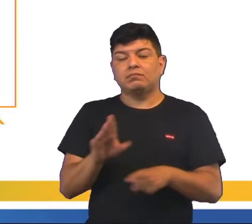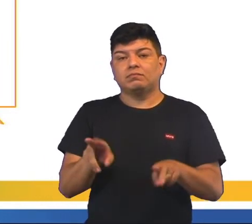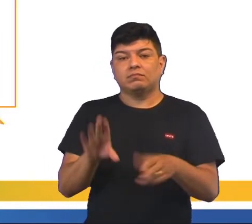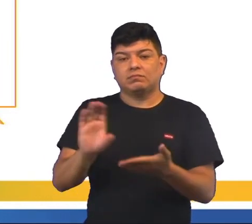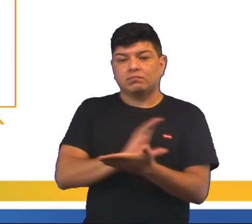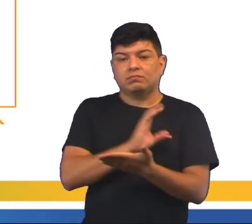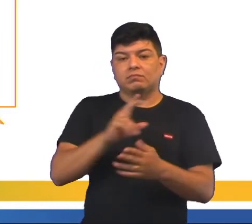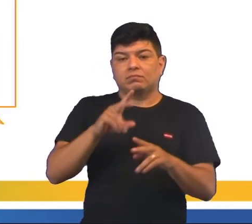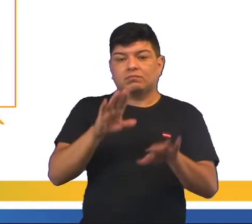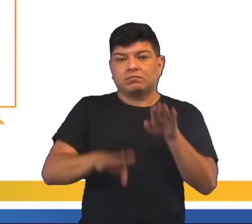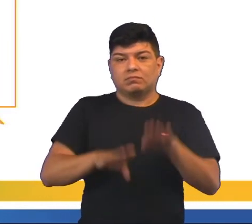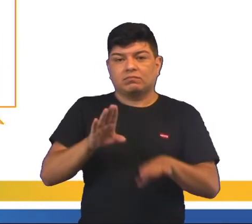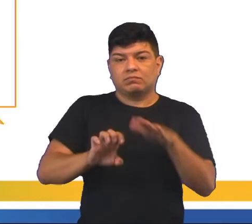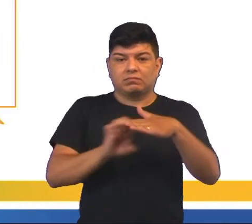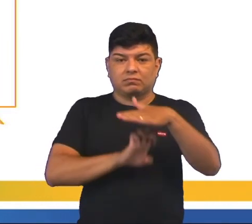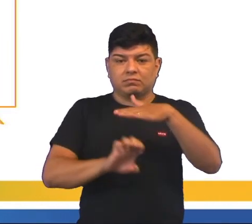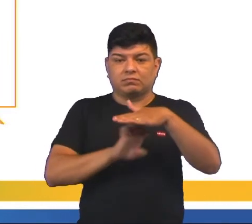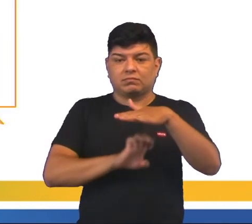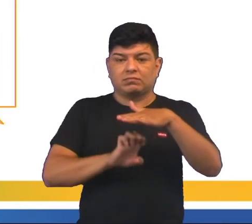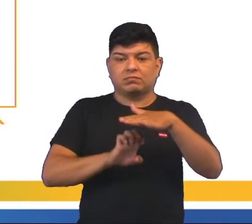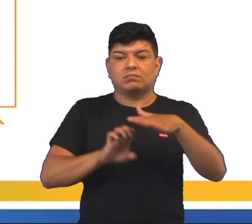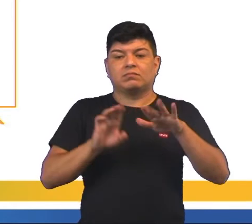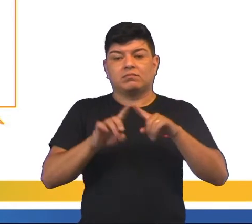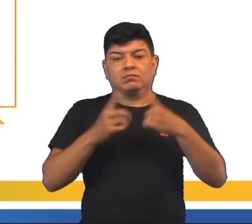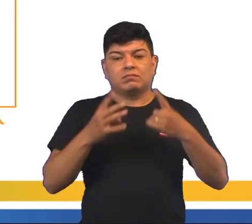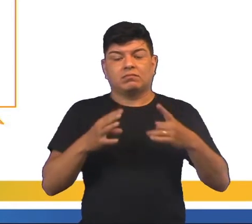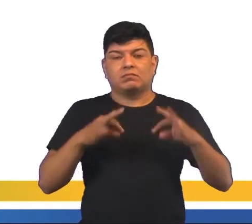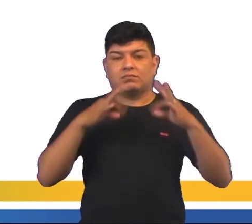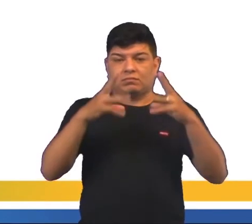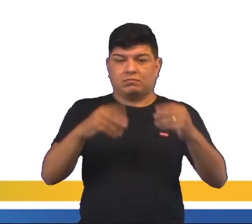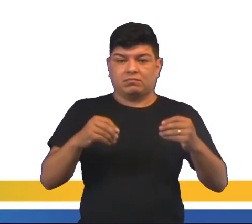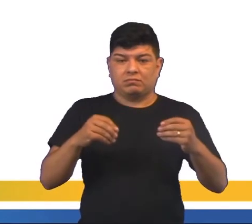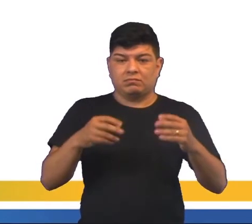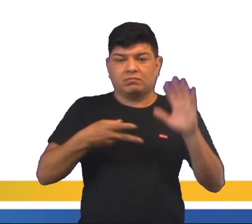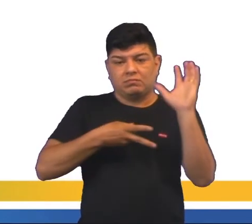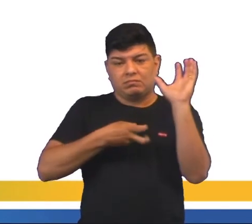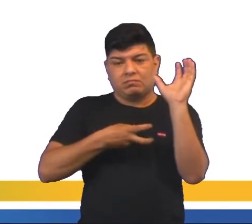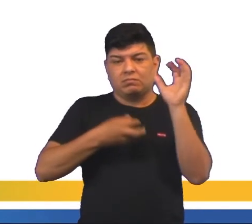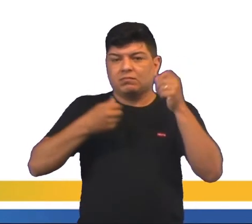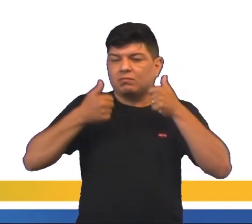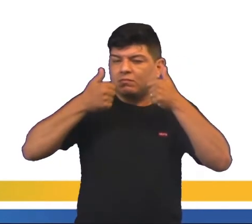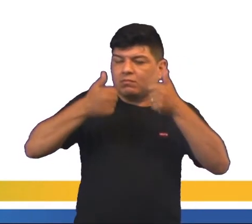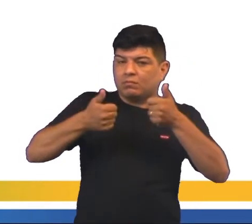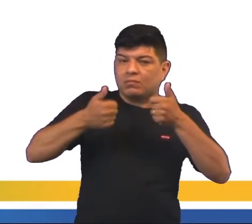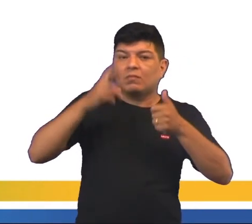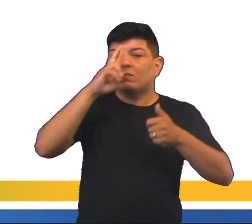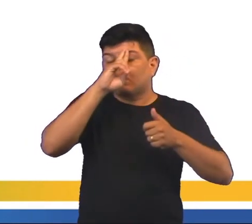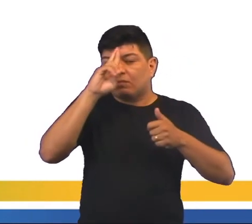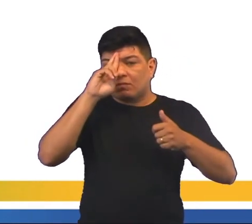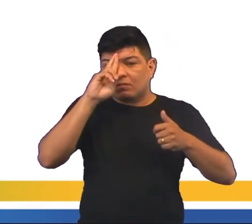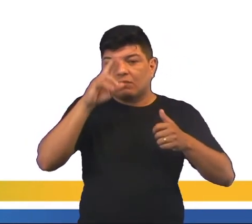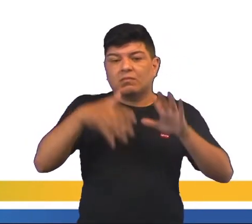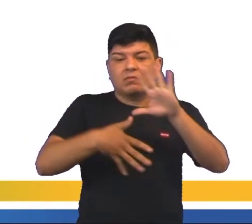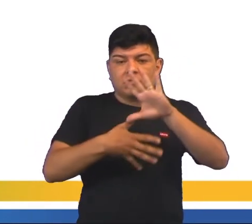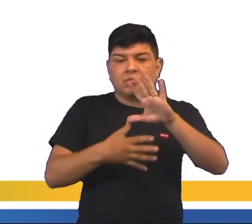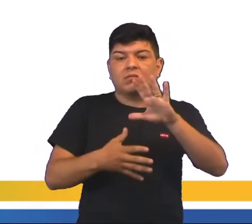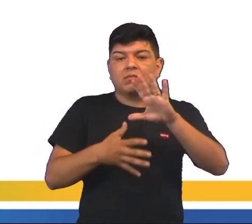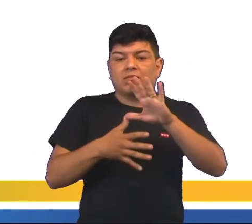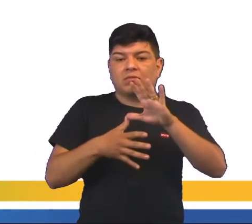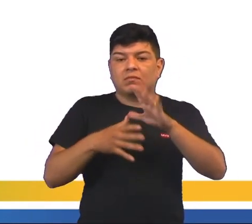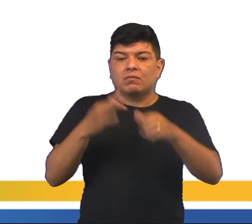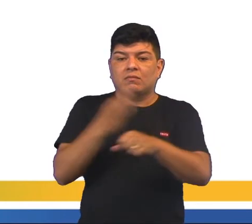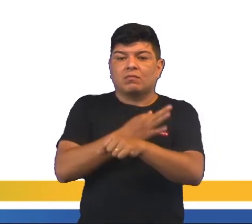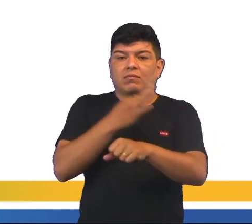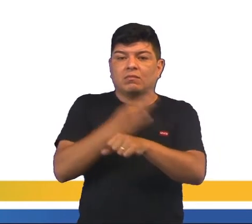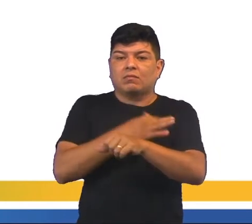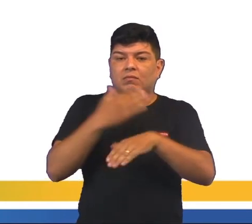depende das empresas transnacionais. Mas toda essa extração é positiva? Bom, historicamente a América Latina sustentou